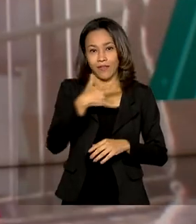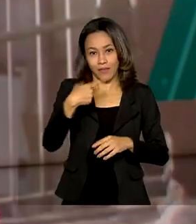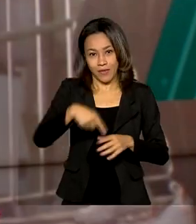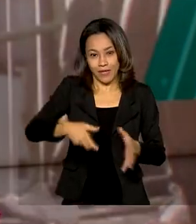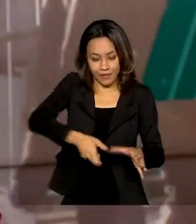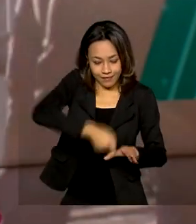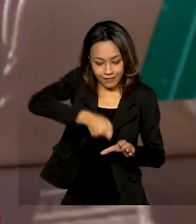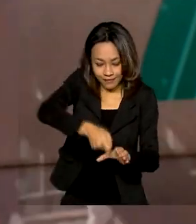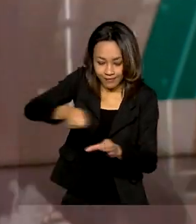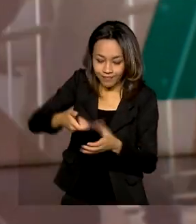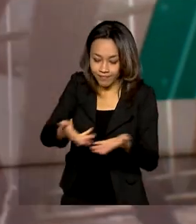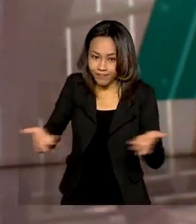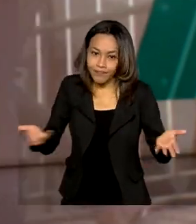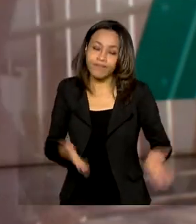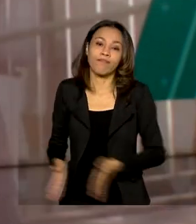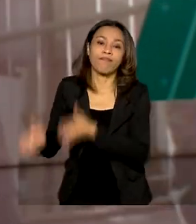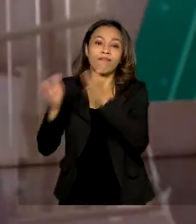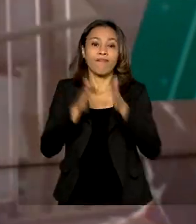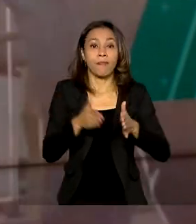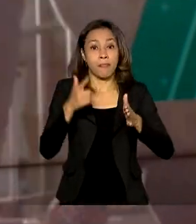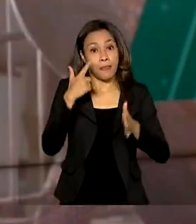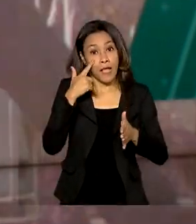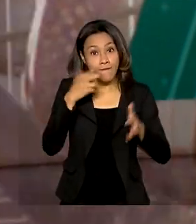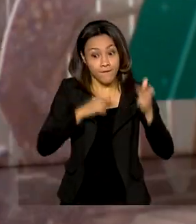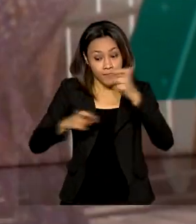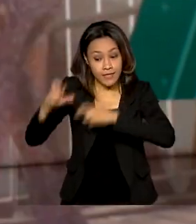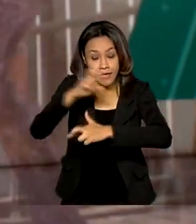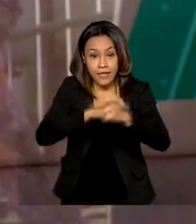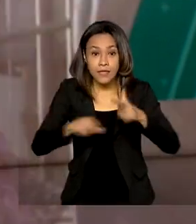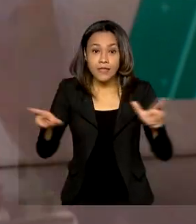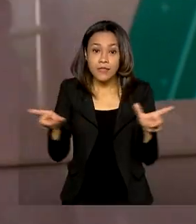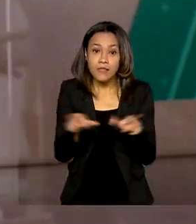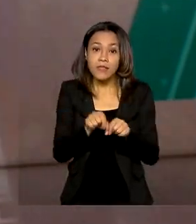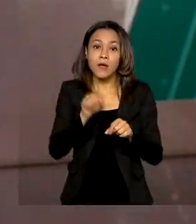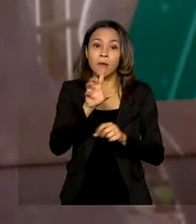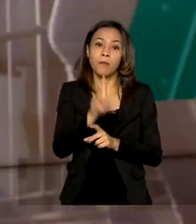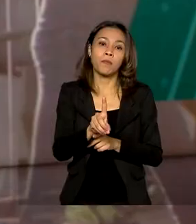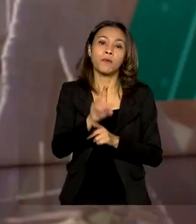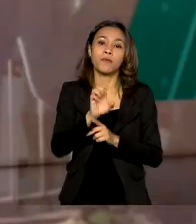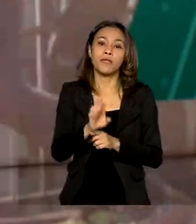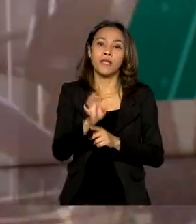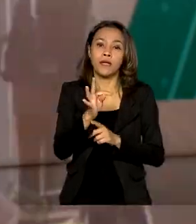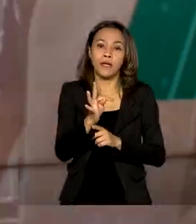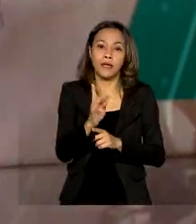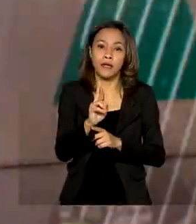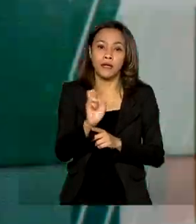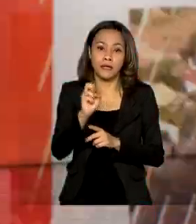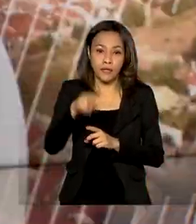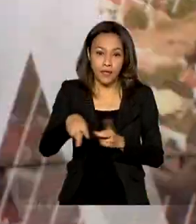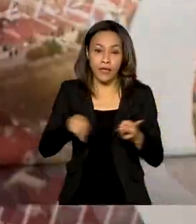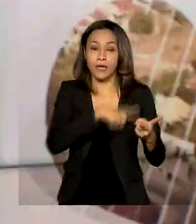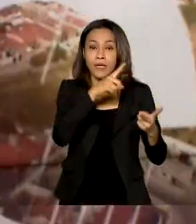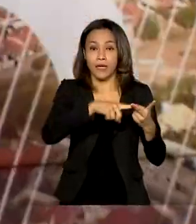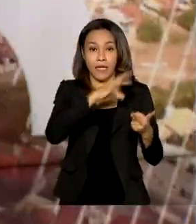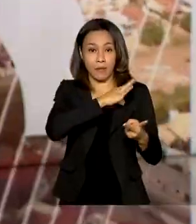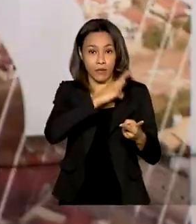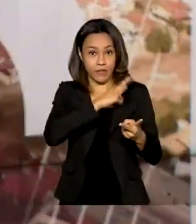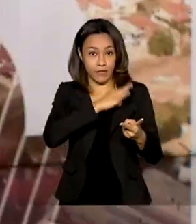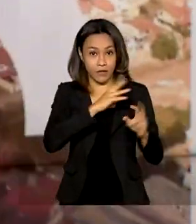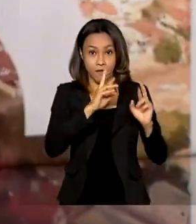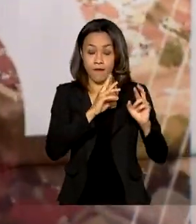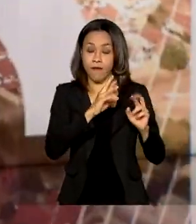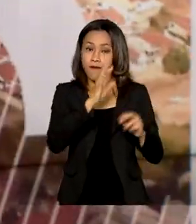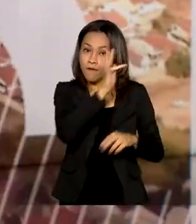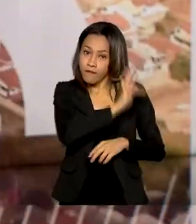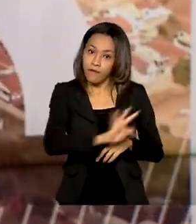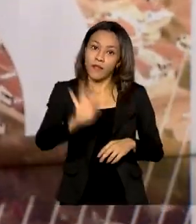A fiscalização realizada por órgãos de trânsito como o DETRAN e de segurança pública como a Polícia Rodoviária Federal ganhou